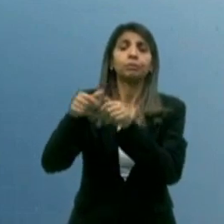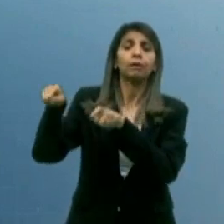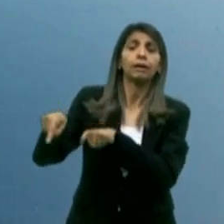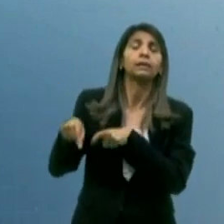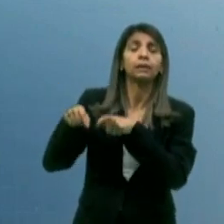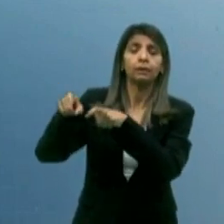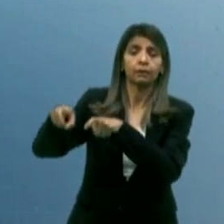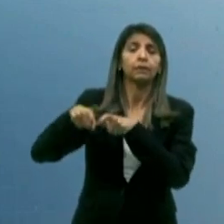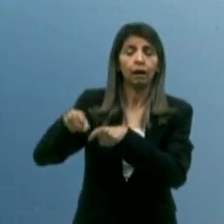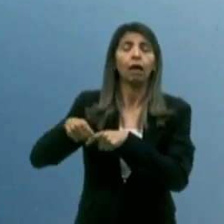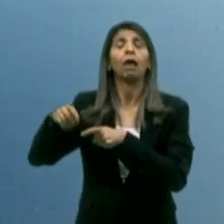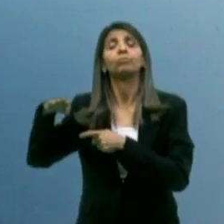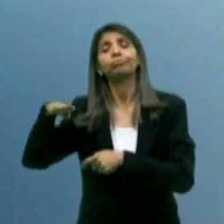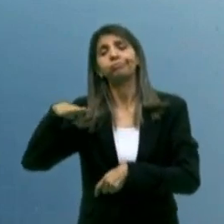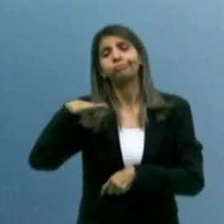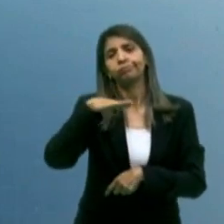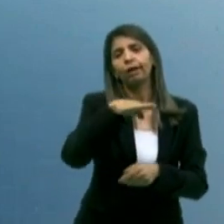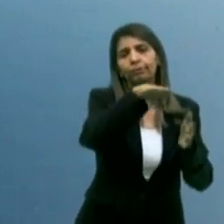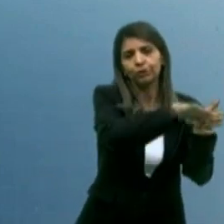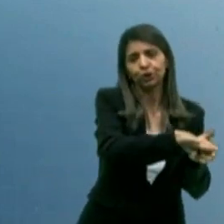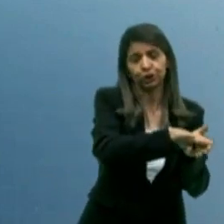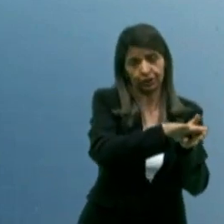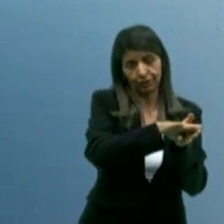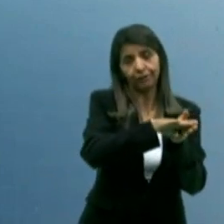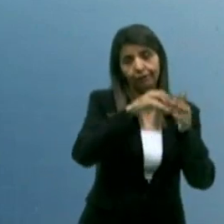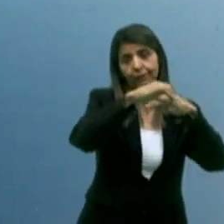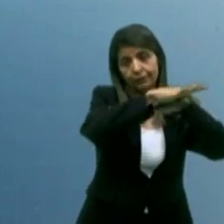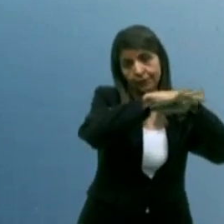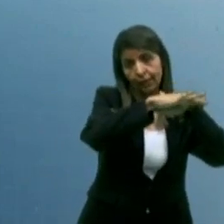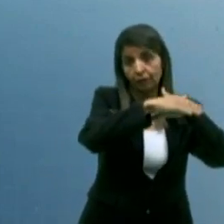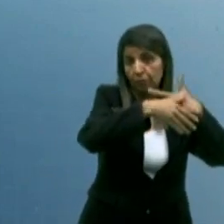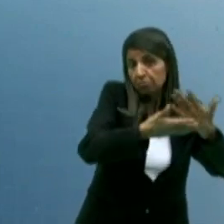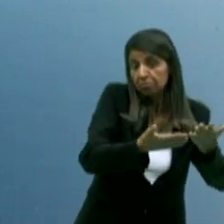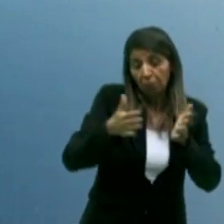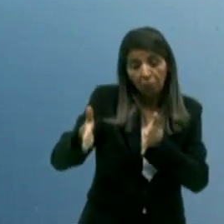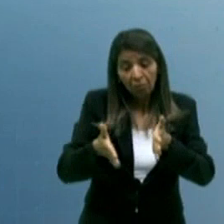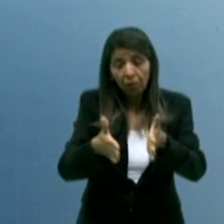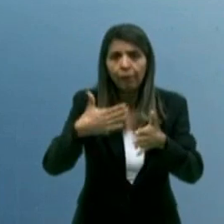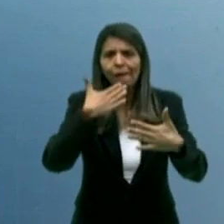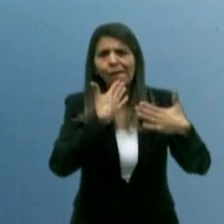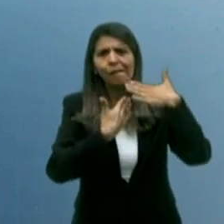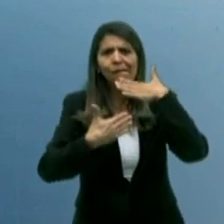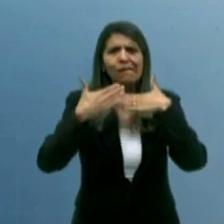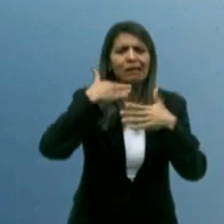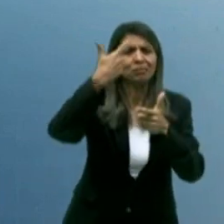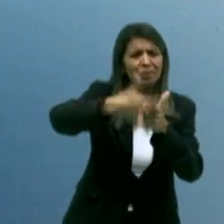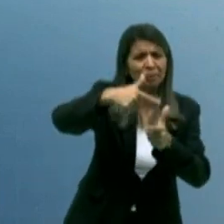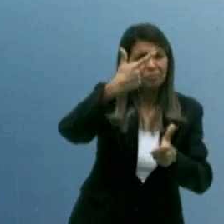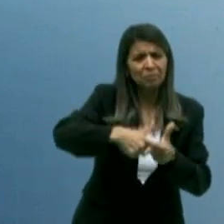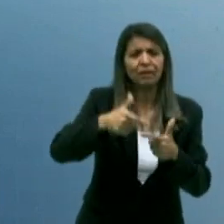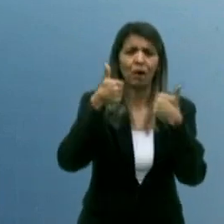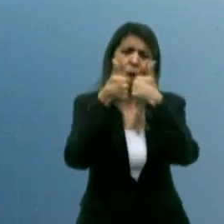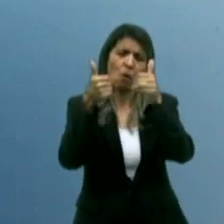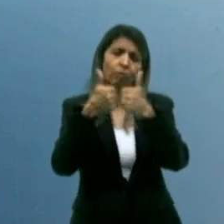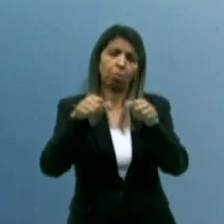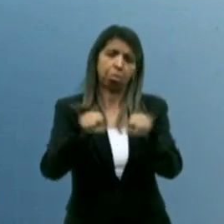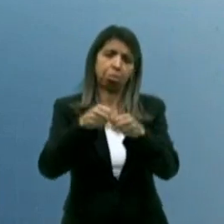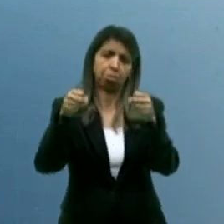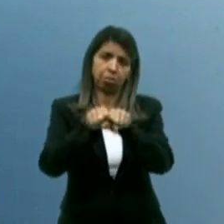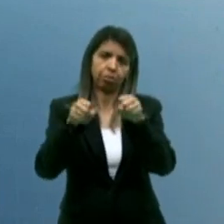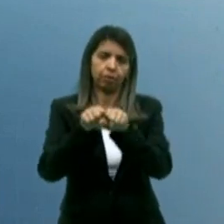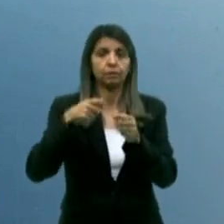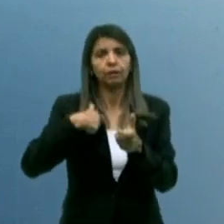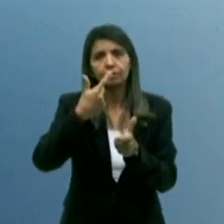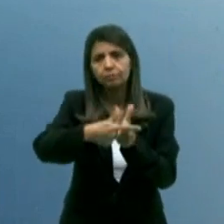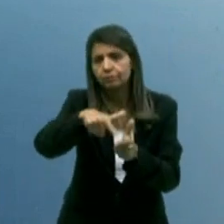a cidade. Tem problema de estrada, com a estrada, com ônibus quebrados. Nós